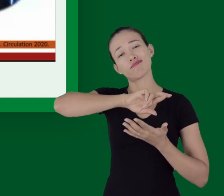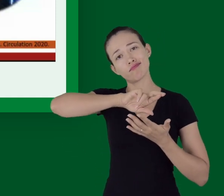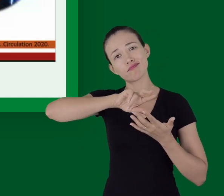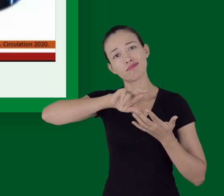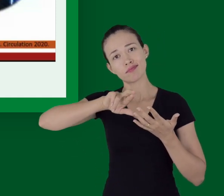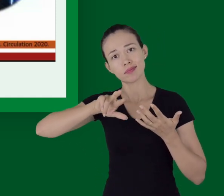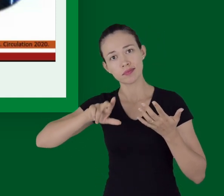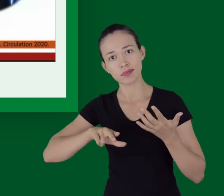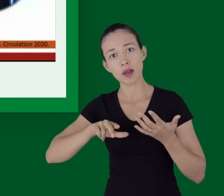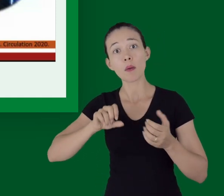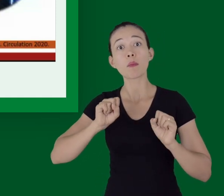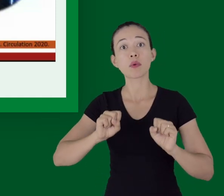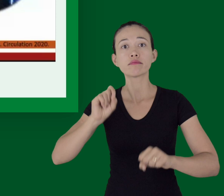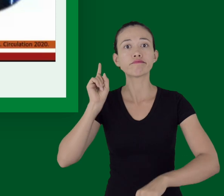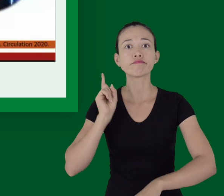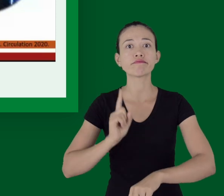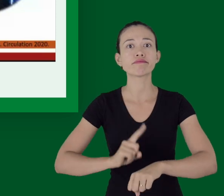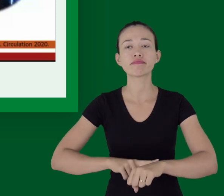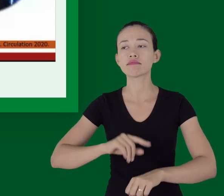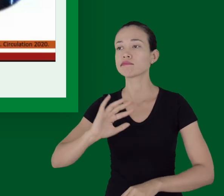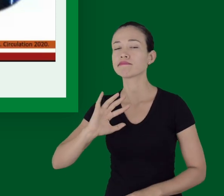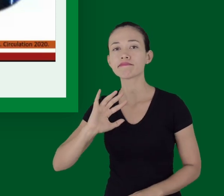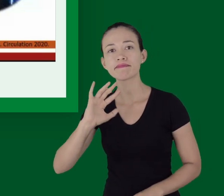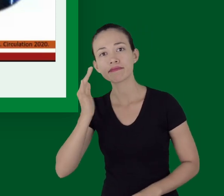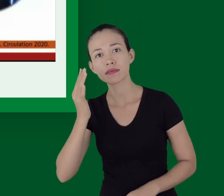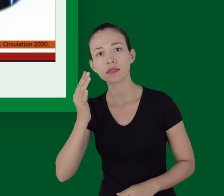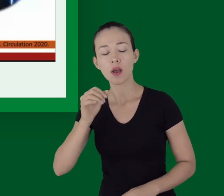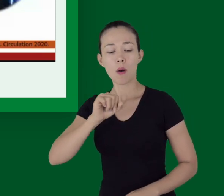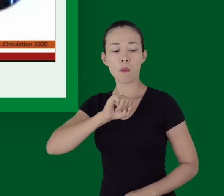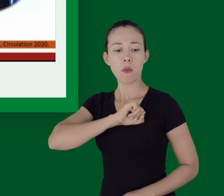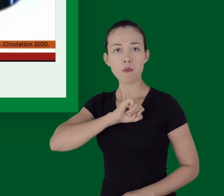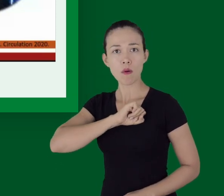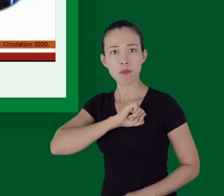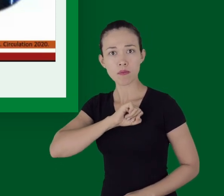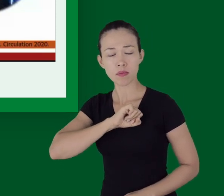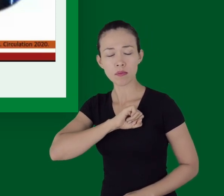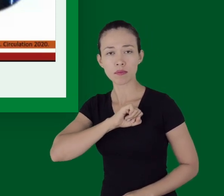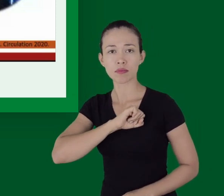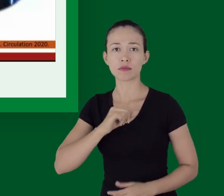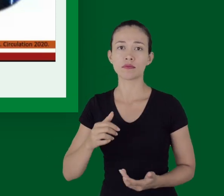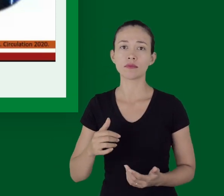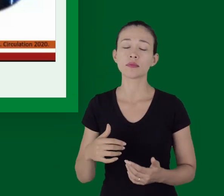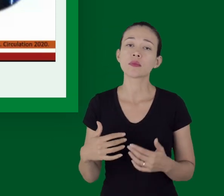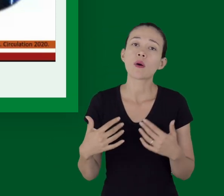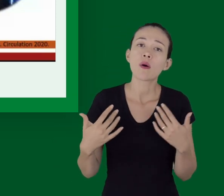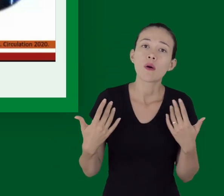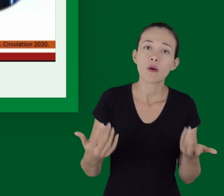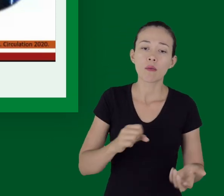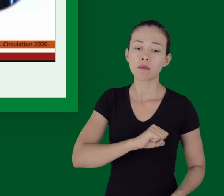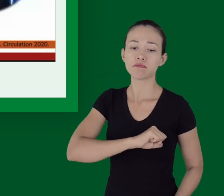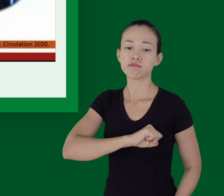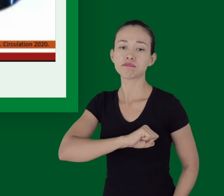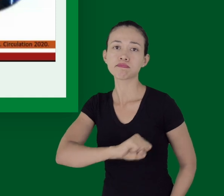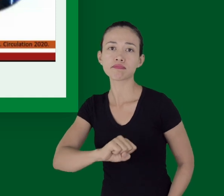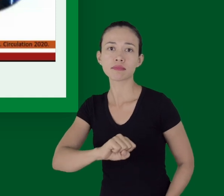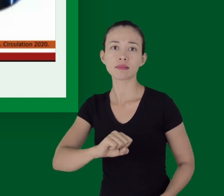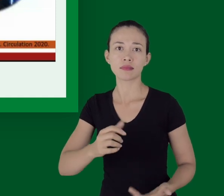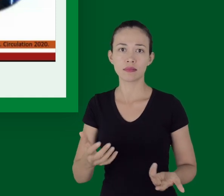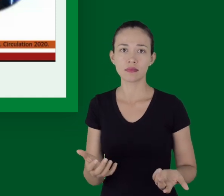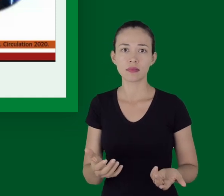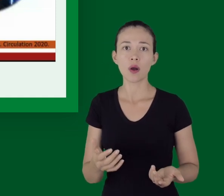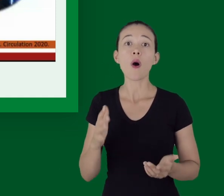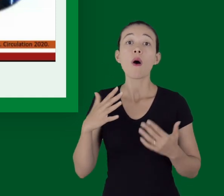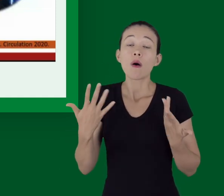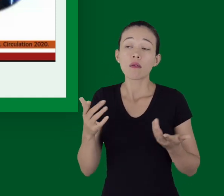E que pode ocorrer de forma súbita, um mal súbito, um ataque à arritmia, um infarto,